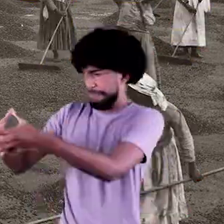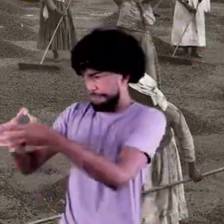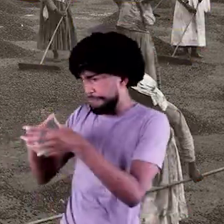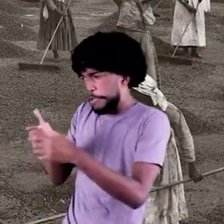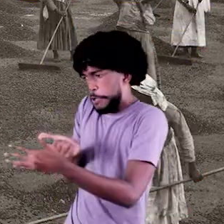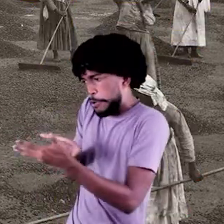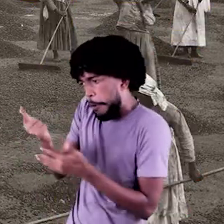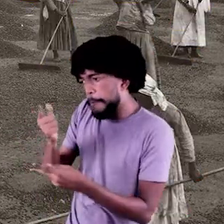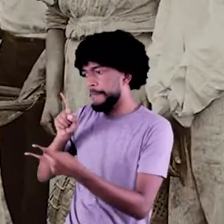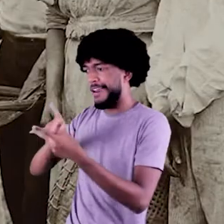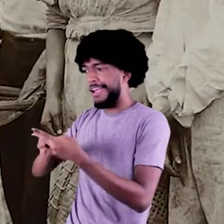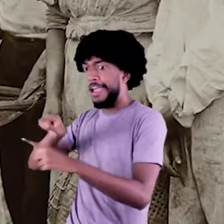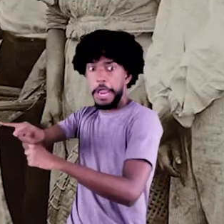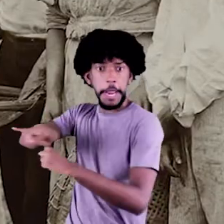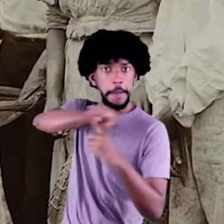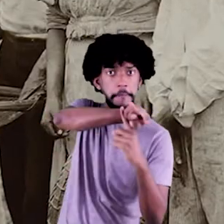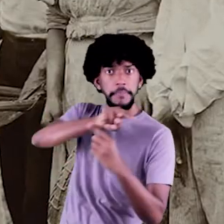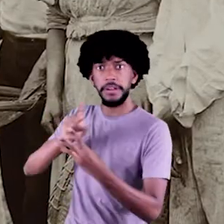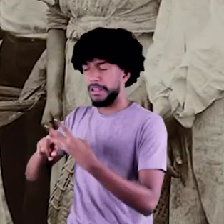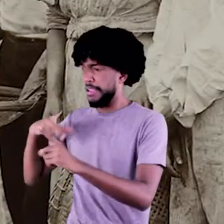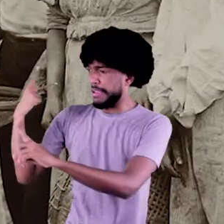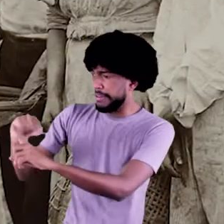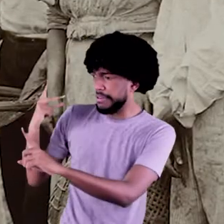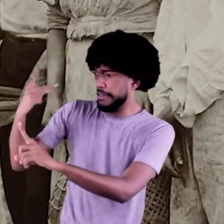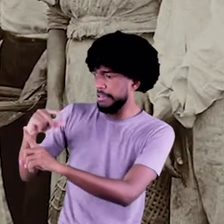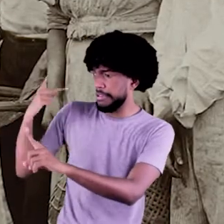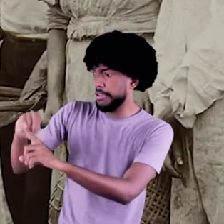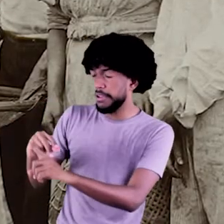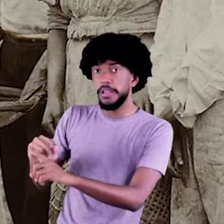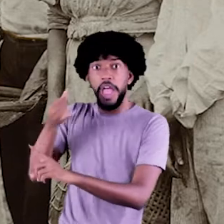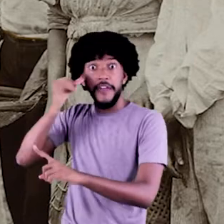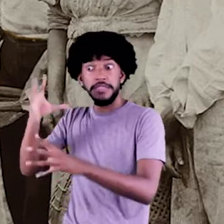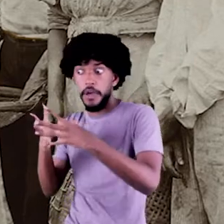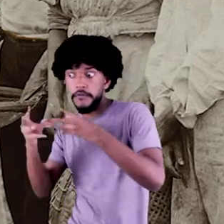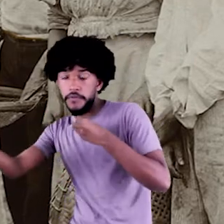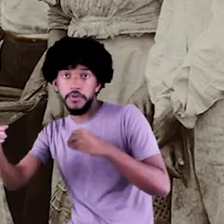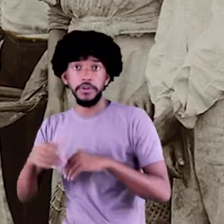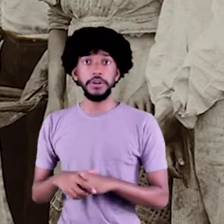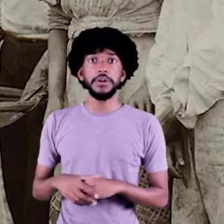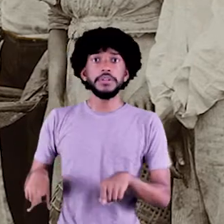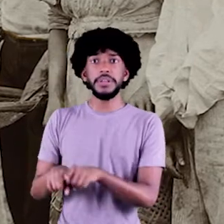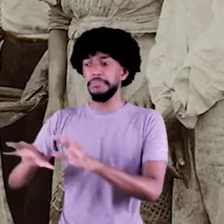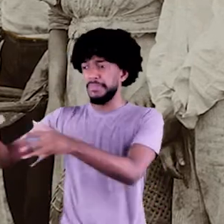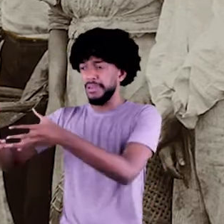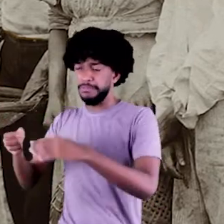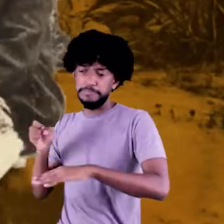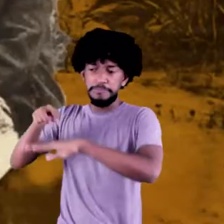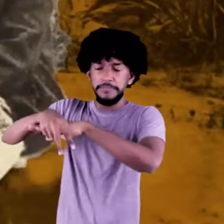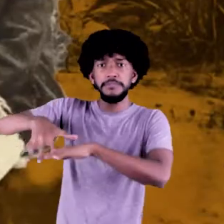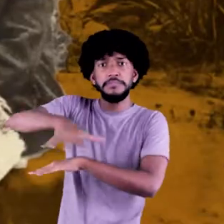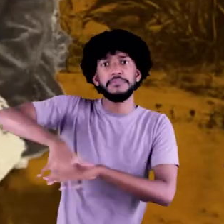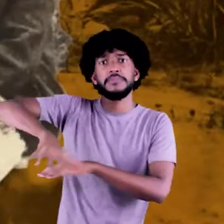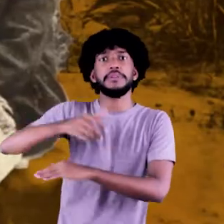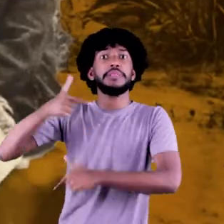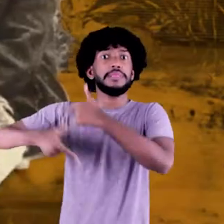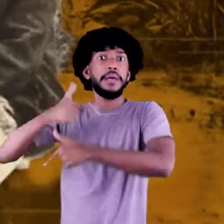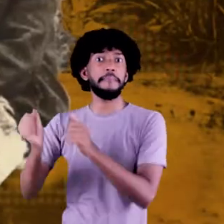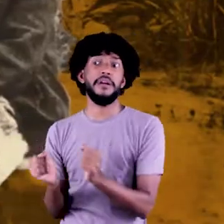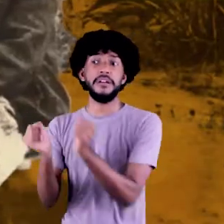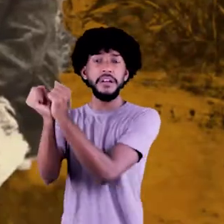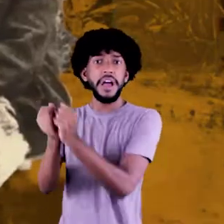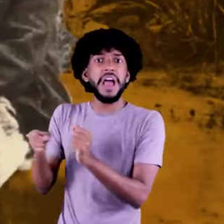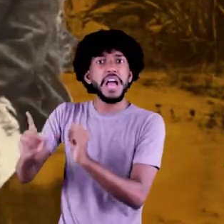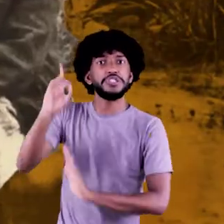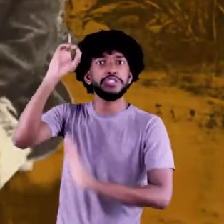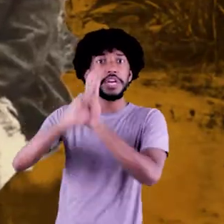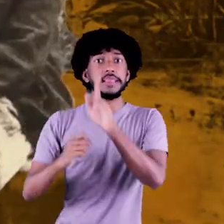Comprados, emprestados, castigados constantemente para evitar fugas, submetidos ao trabalho escravo e não